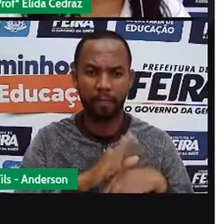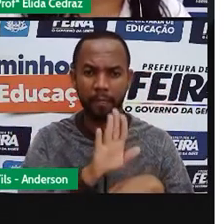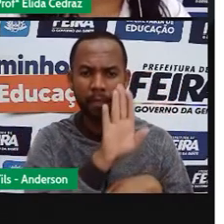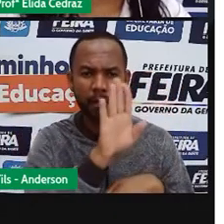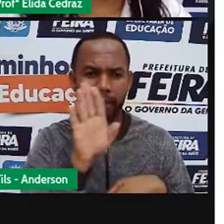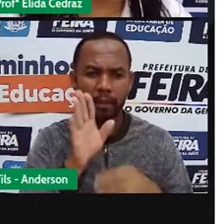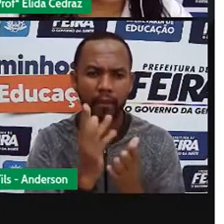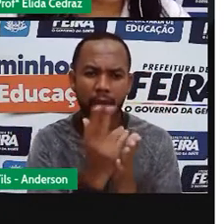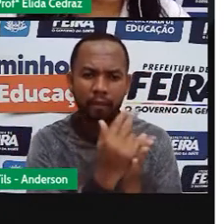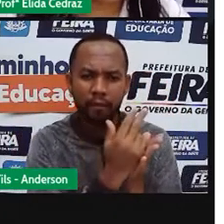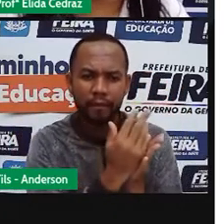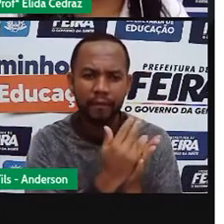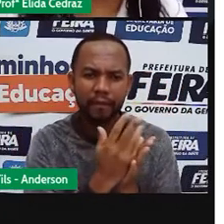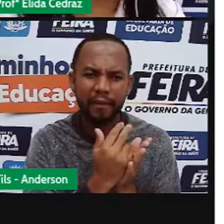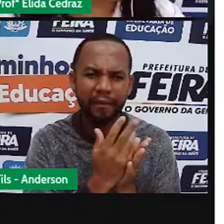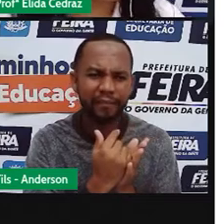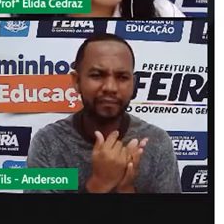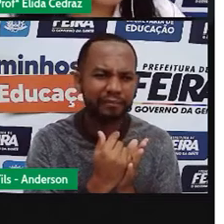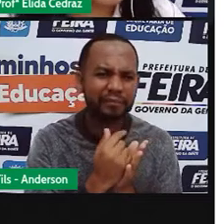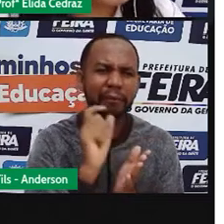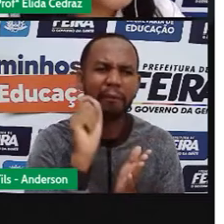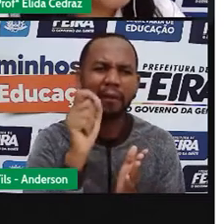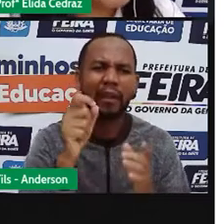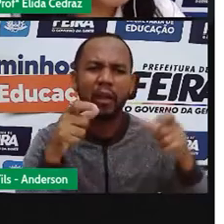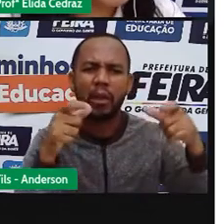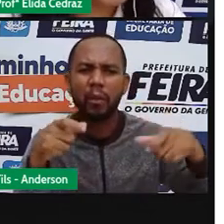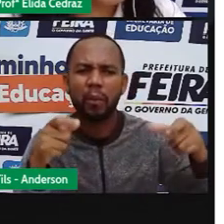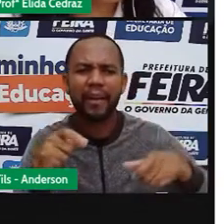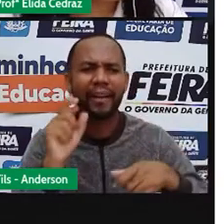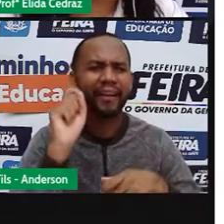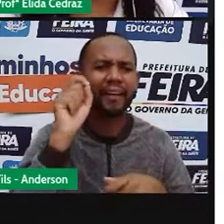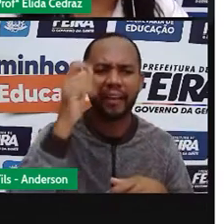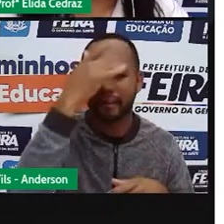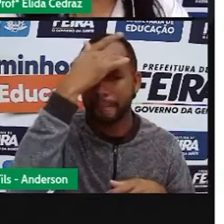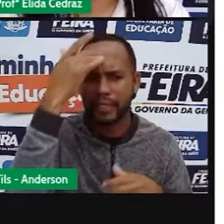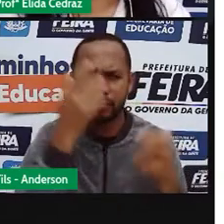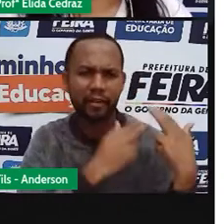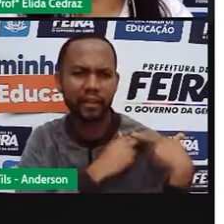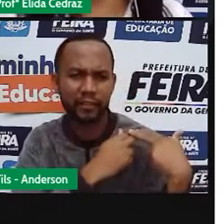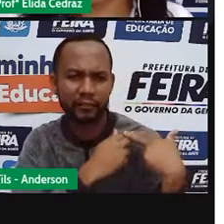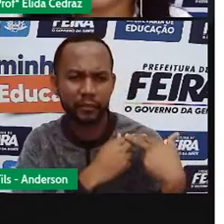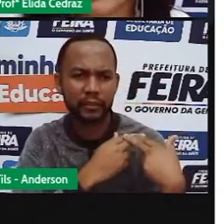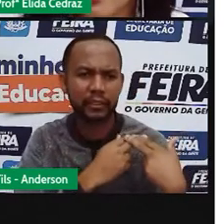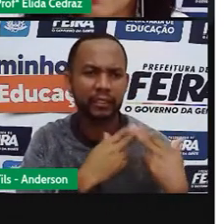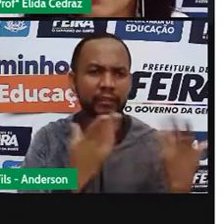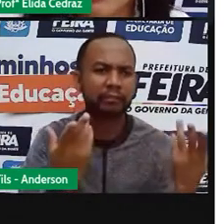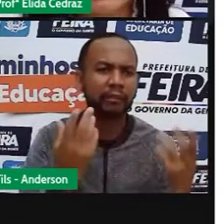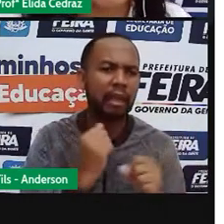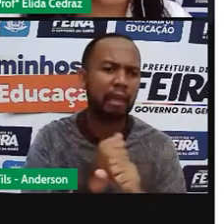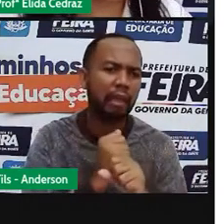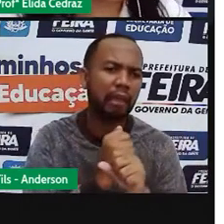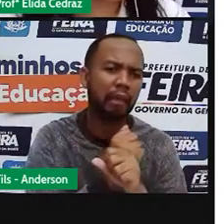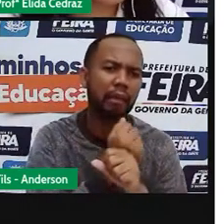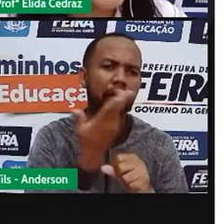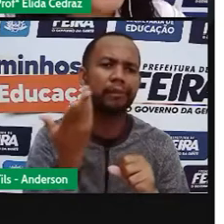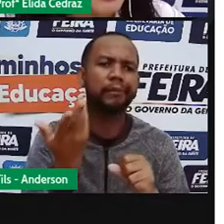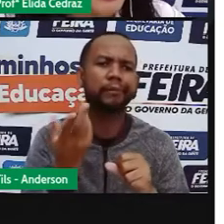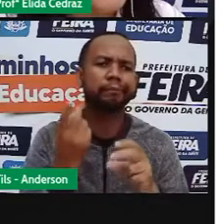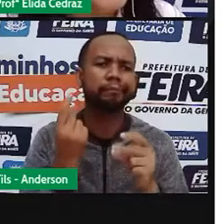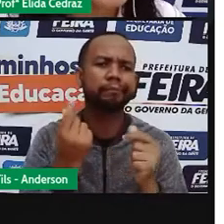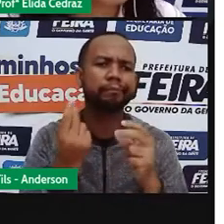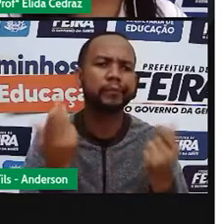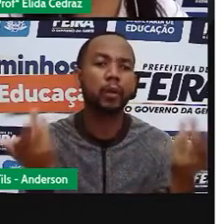com esses desenhos. Você sabe quem pintou? Você sabe quanto tempo ela tem de